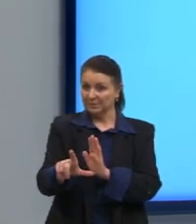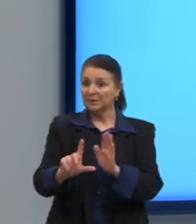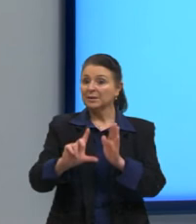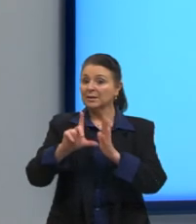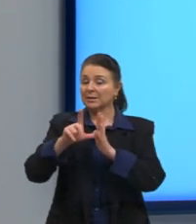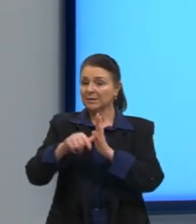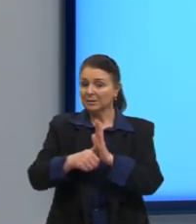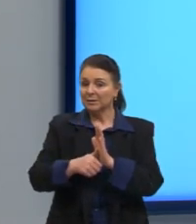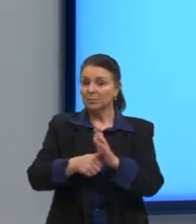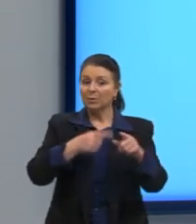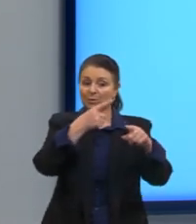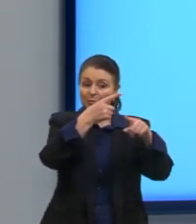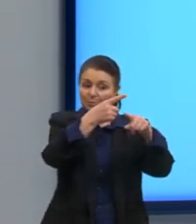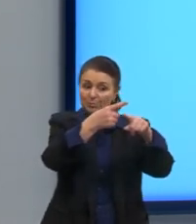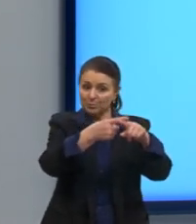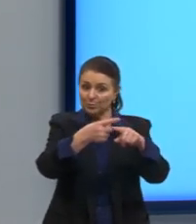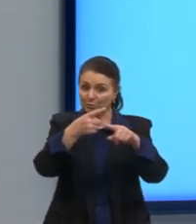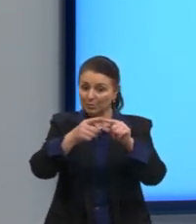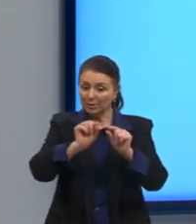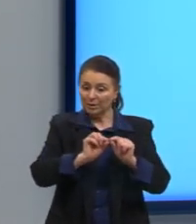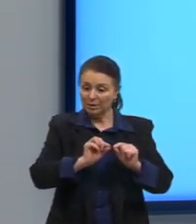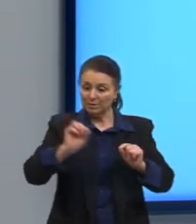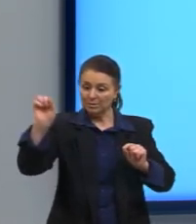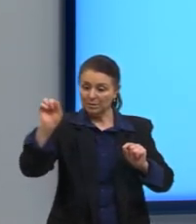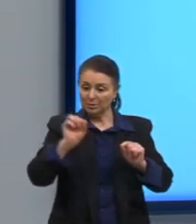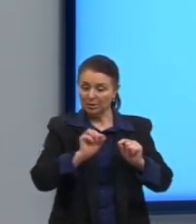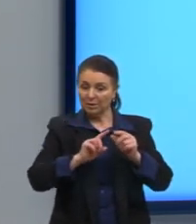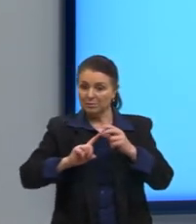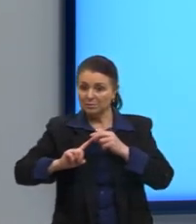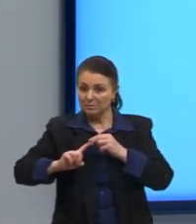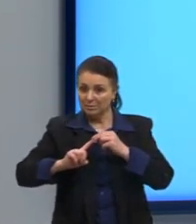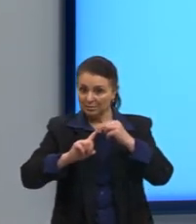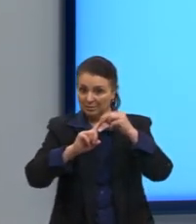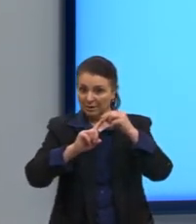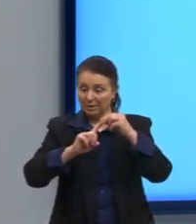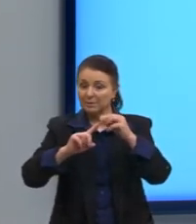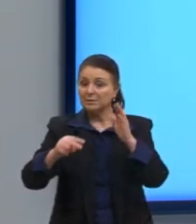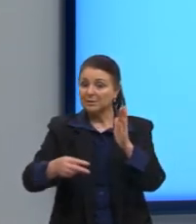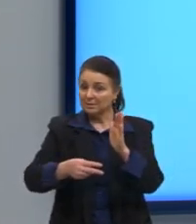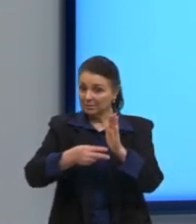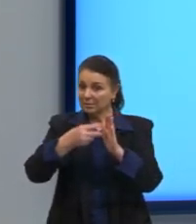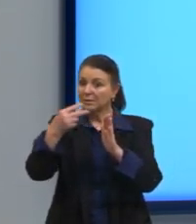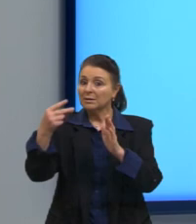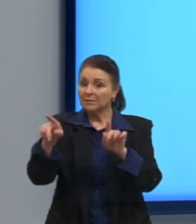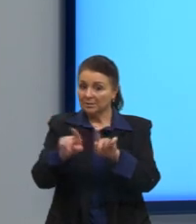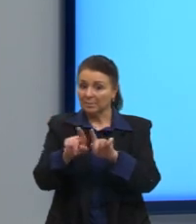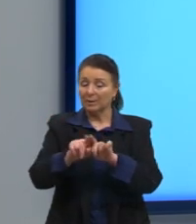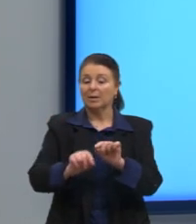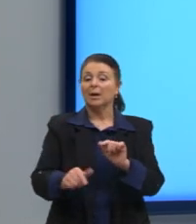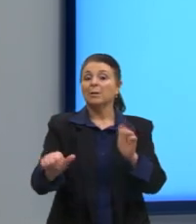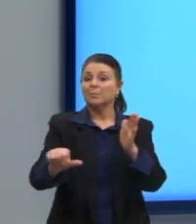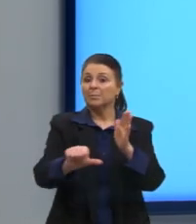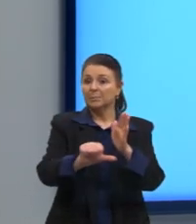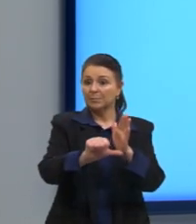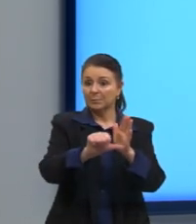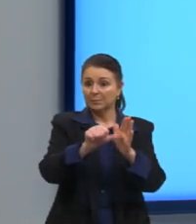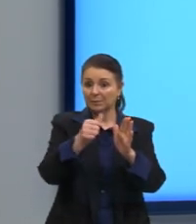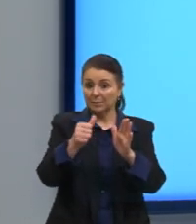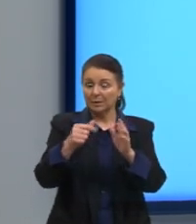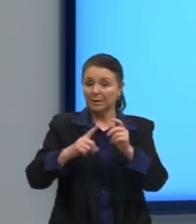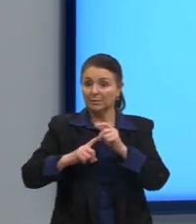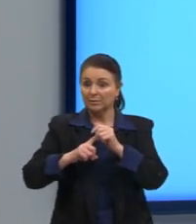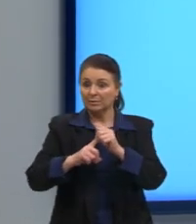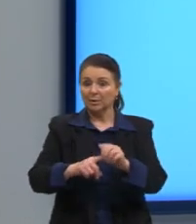aí nós multiplicamos as diagonais principais e secundárias. Então, a primeira diagonal principal,